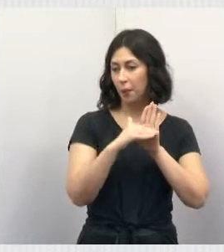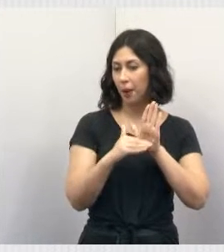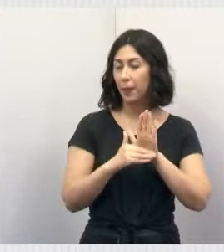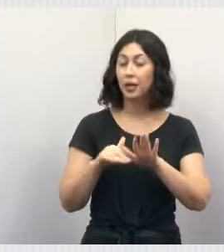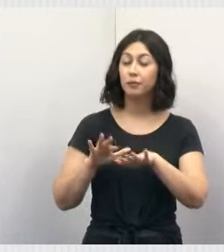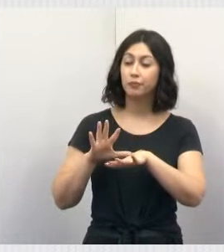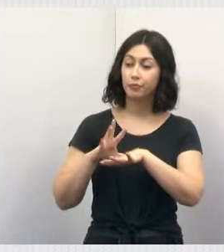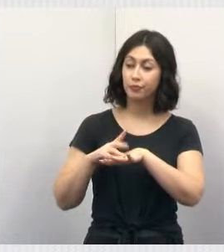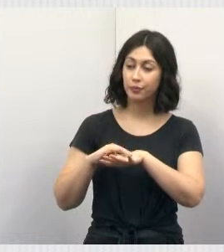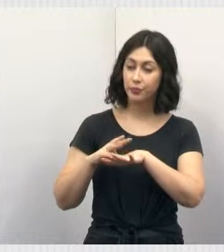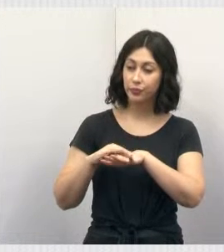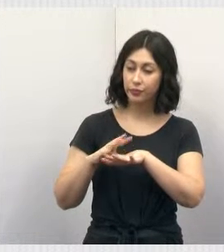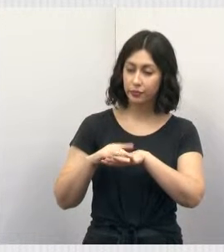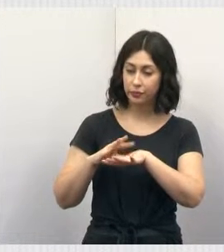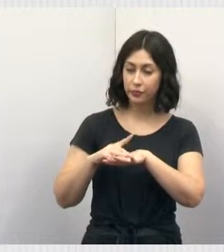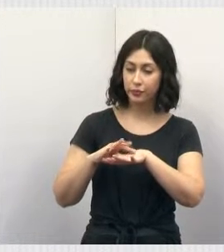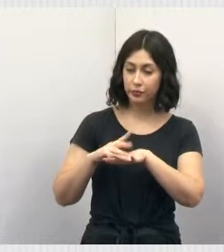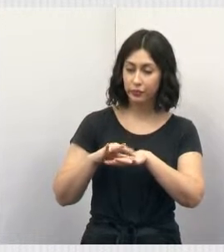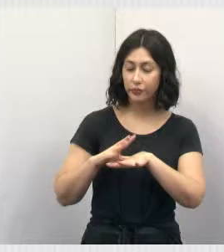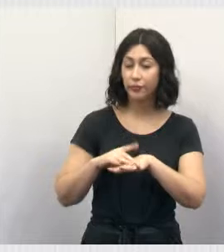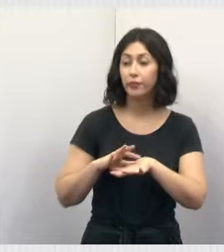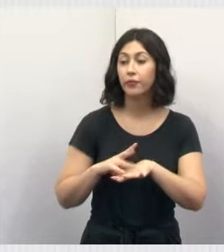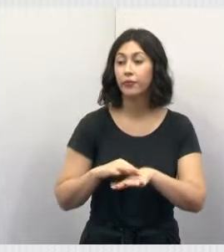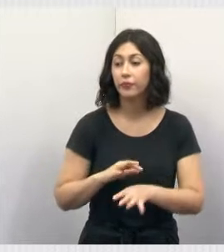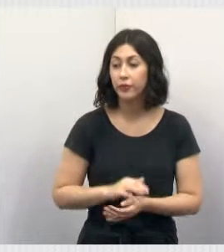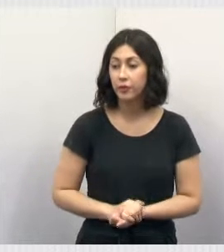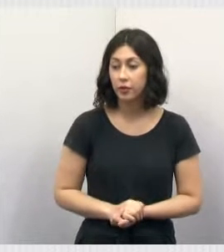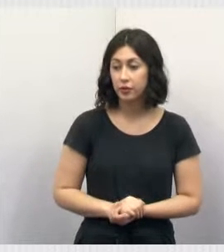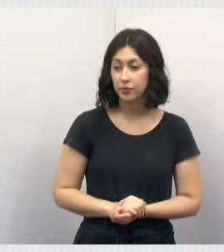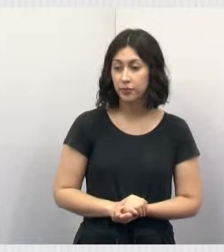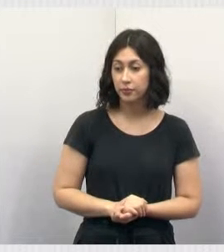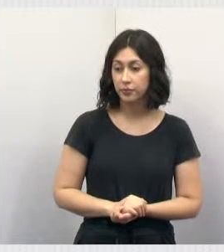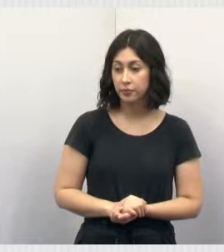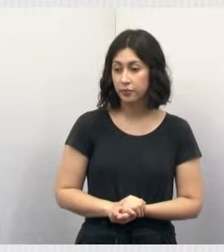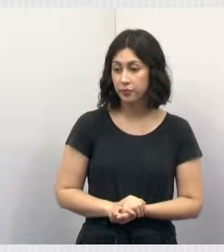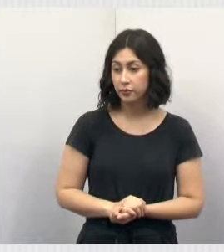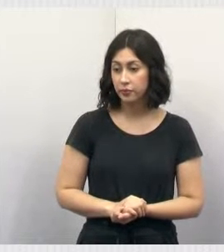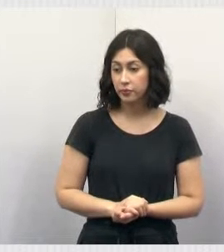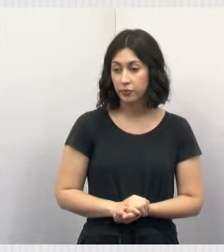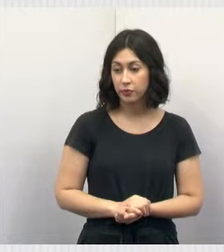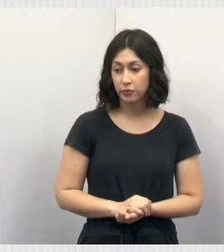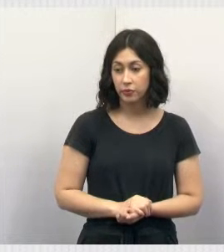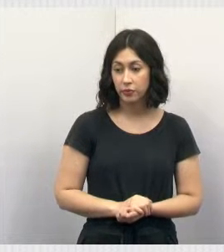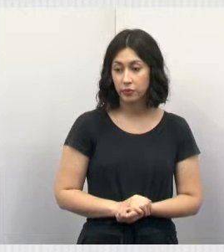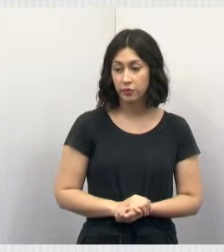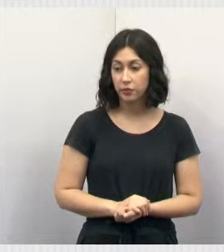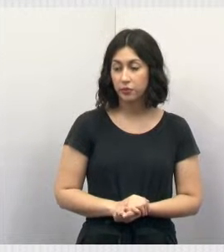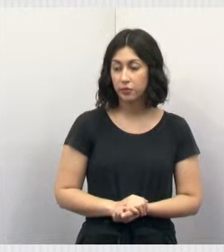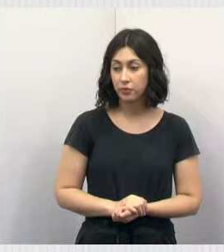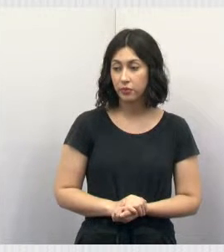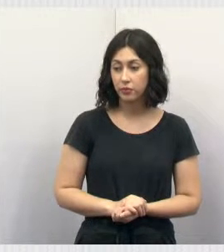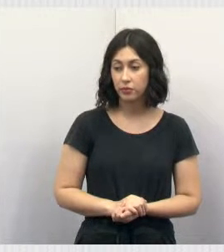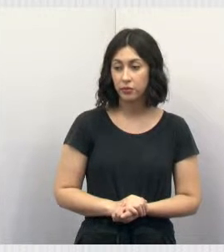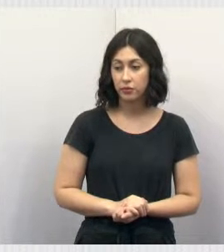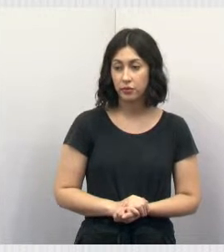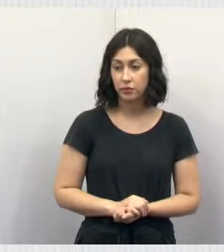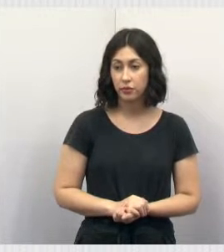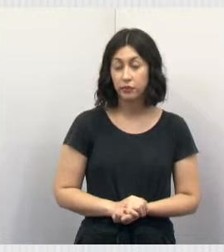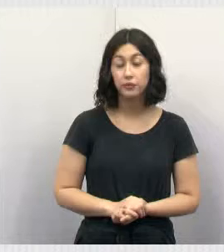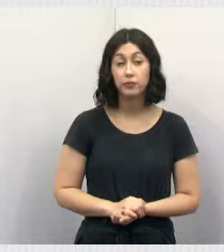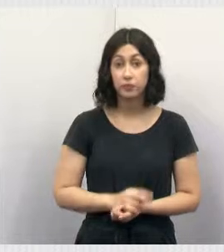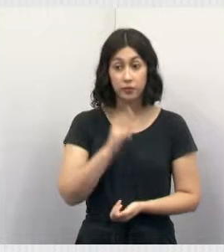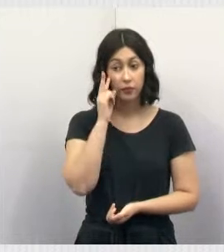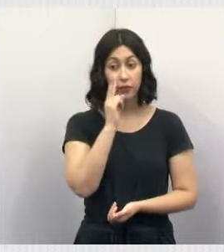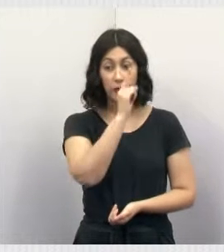Contra a doença respiratória causada pelo adenovírus tipo 2. Contra a parainfluenza, coronavirose e leptospirose canina.